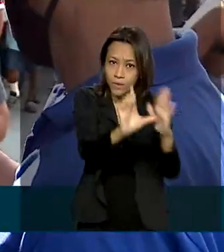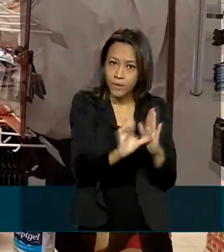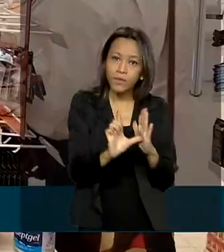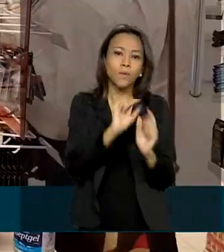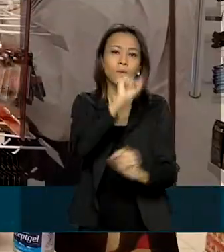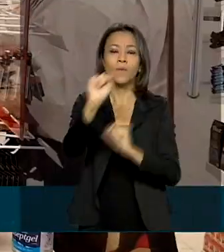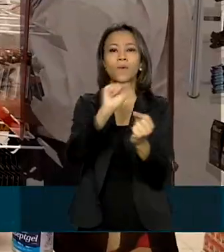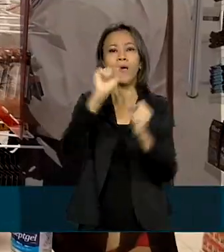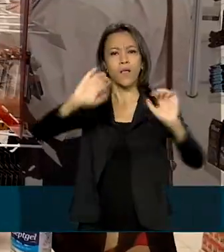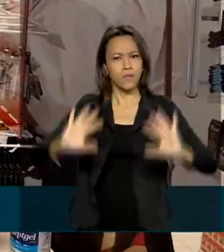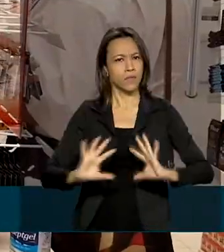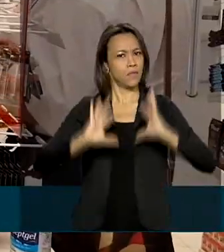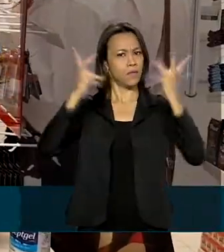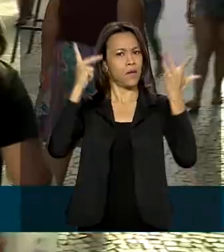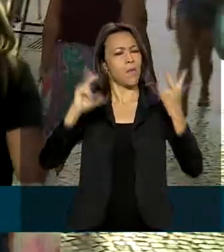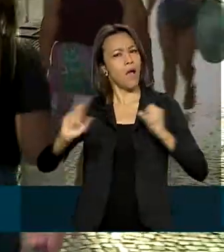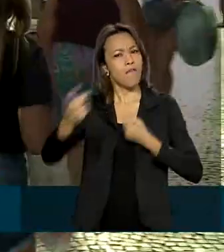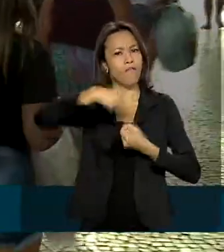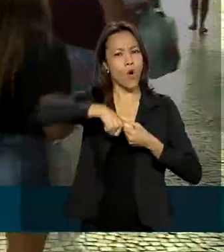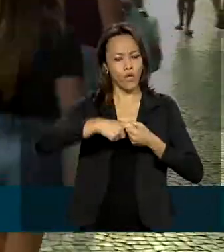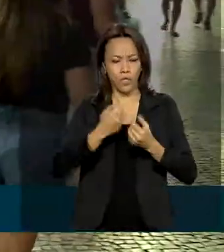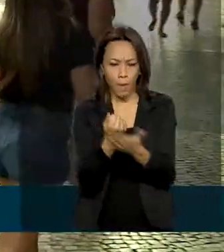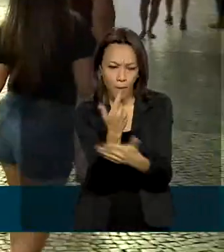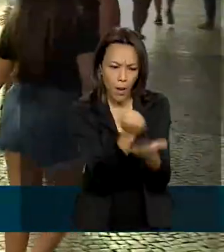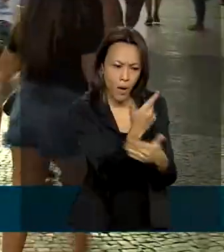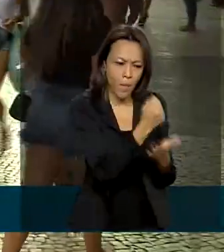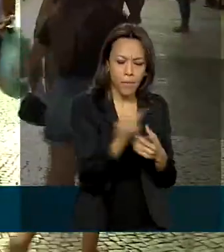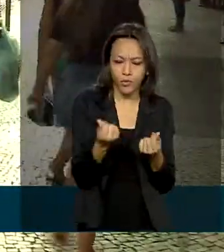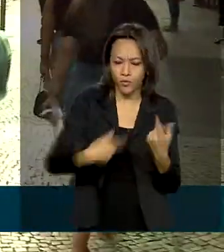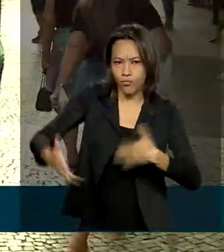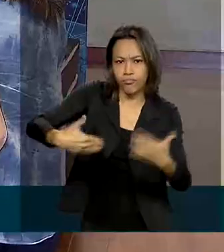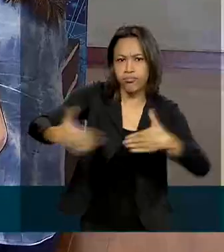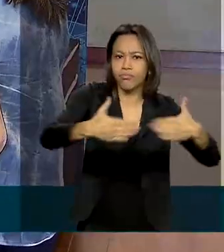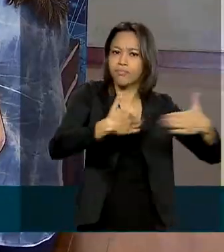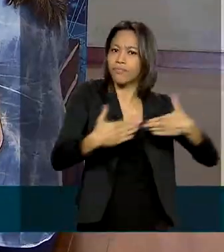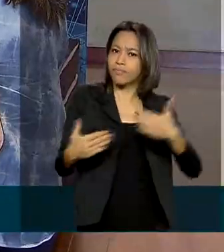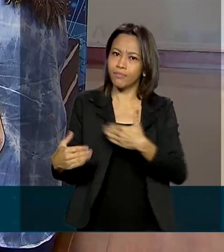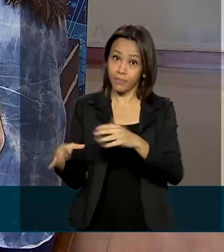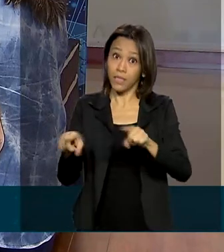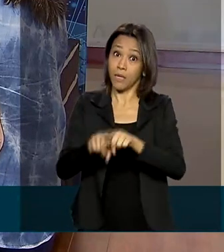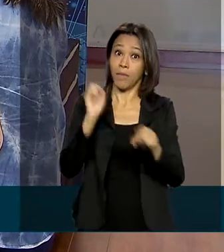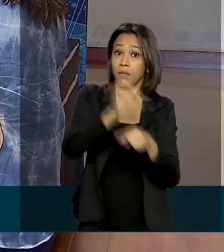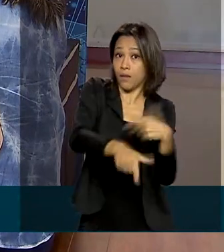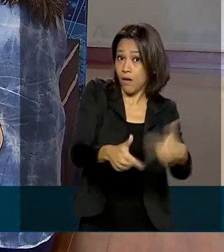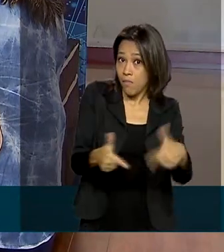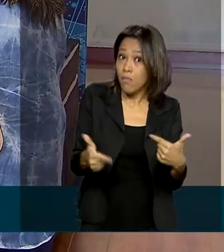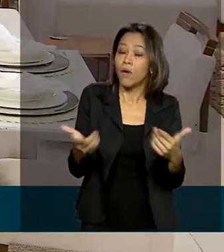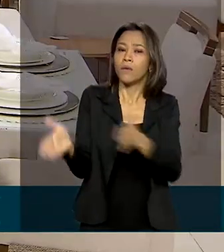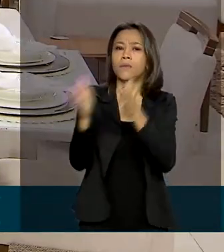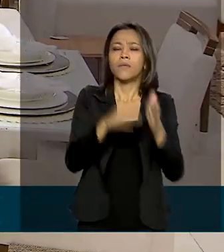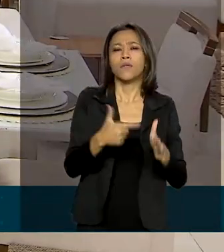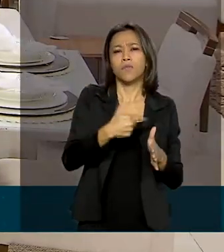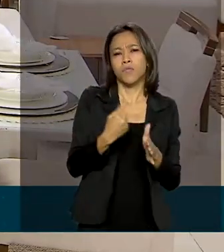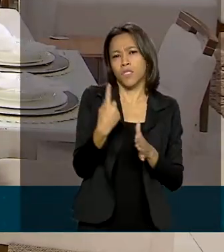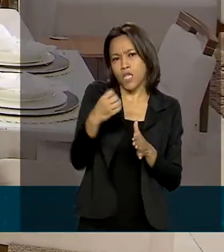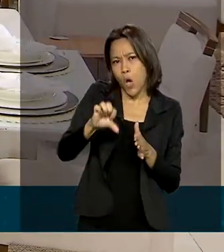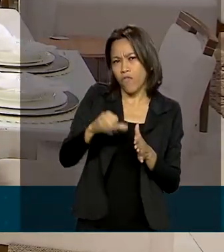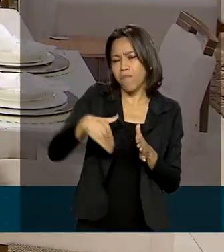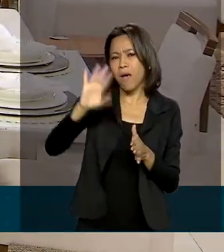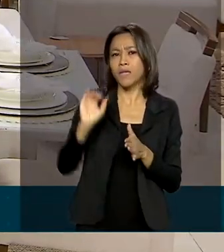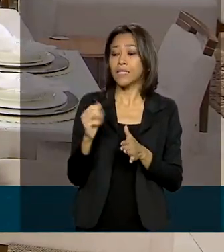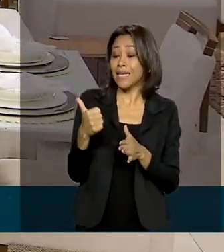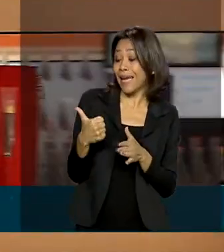celebrar a retomada com segurança da economia e dos empregos. Em 2019, mais de 14 mil empresas